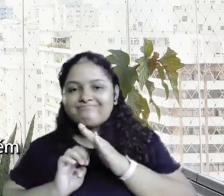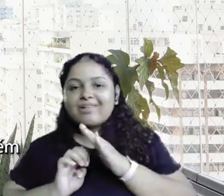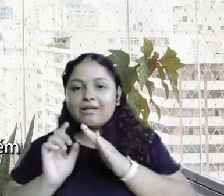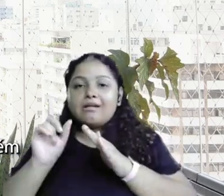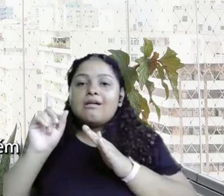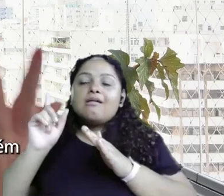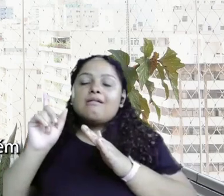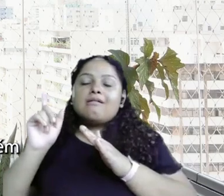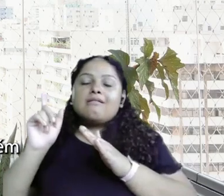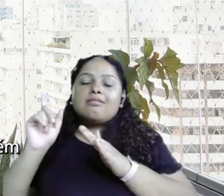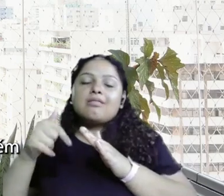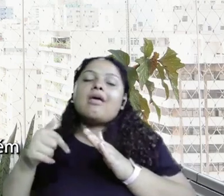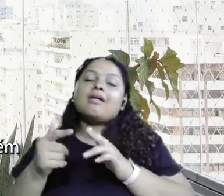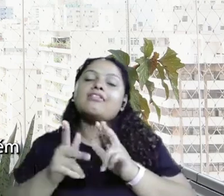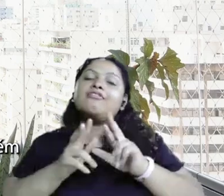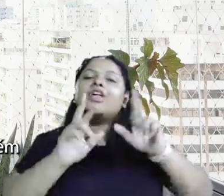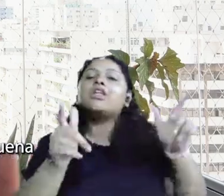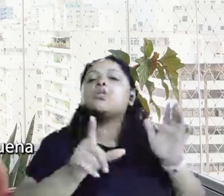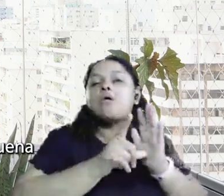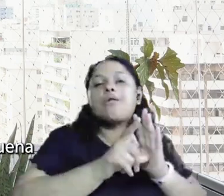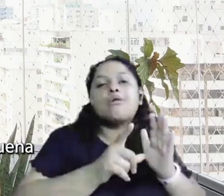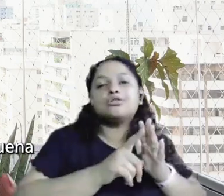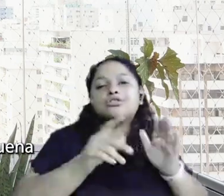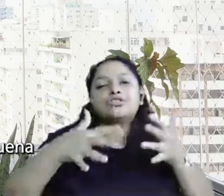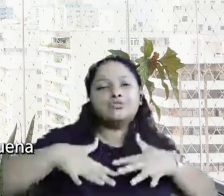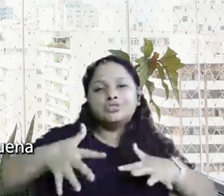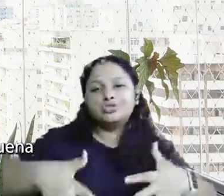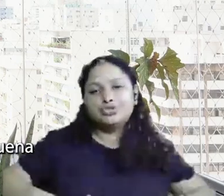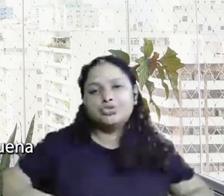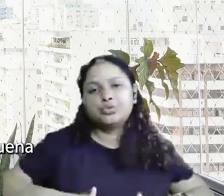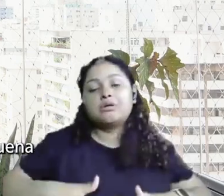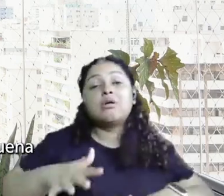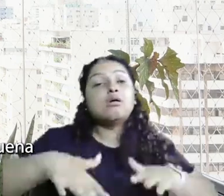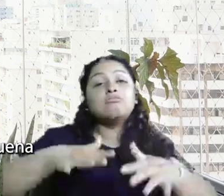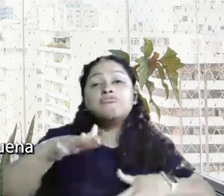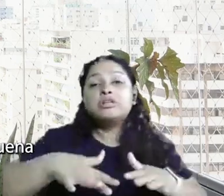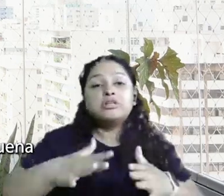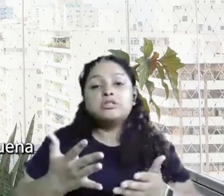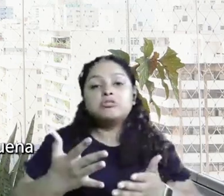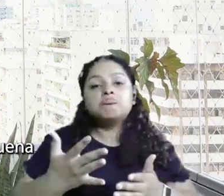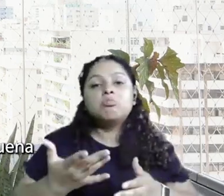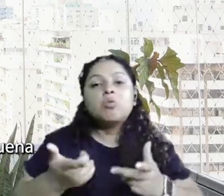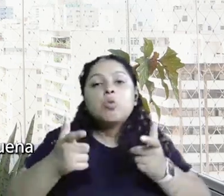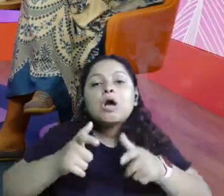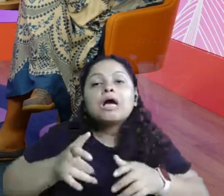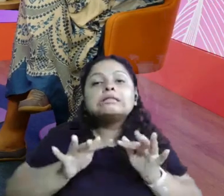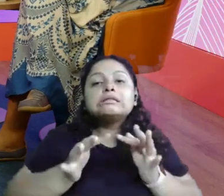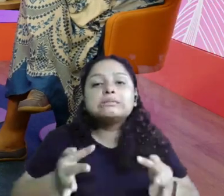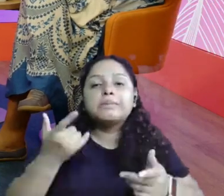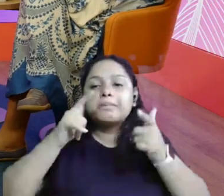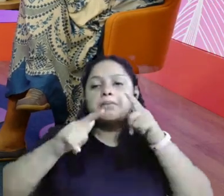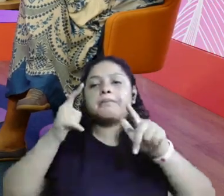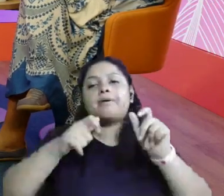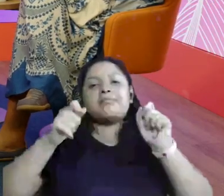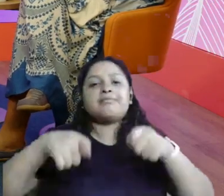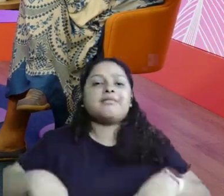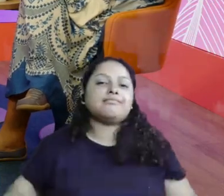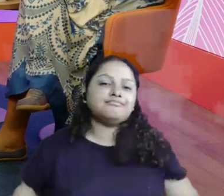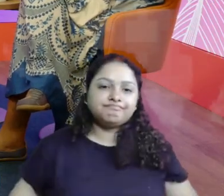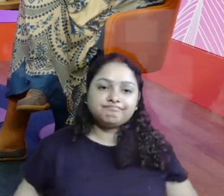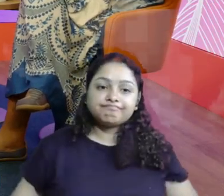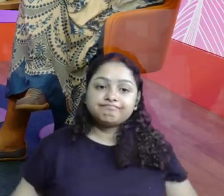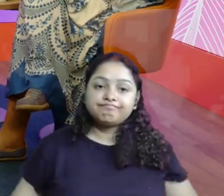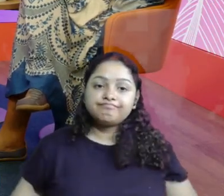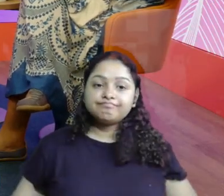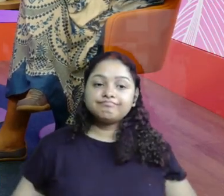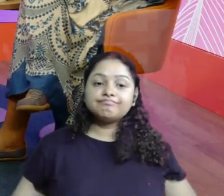Gabi também, eu tenho essa liberdade, por isso que às vezes uma mesinha pequena pode fazer muita coisa. Passado essa